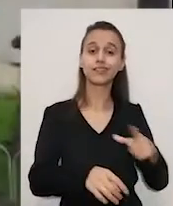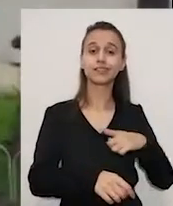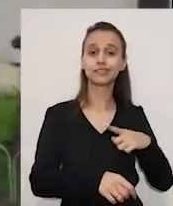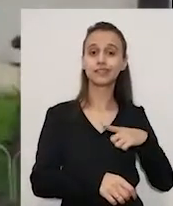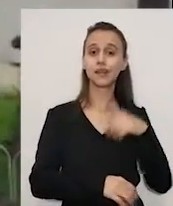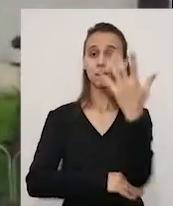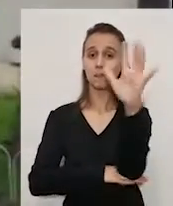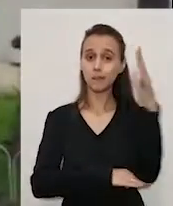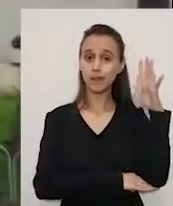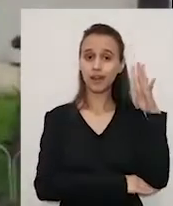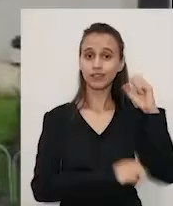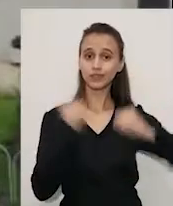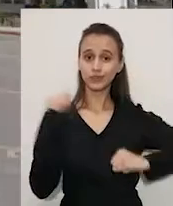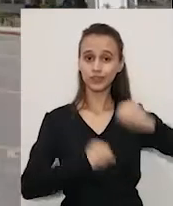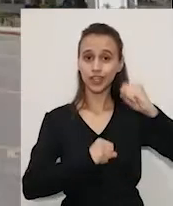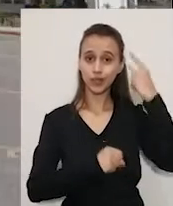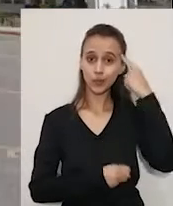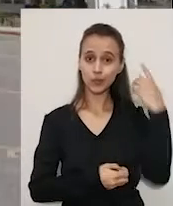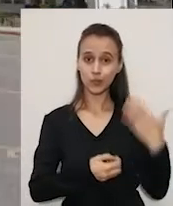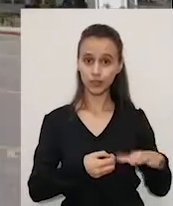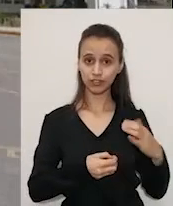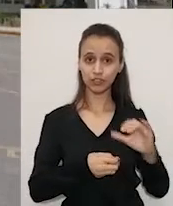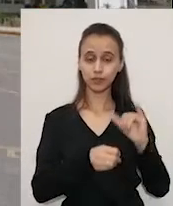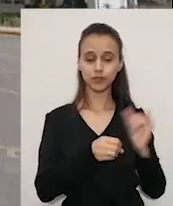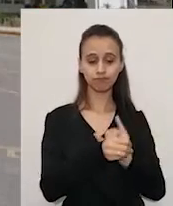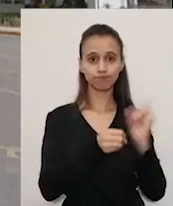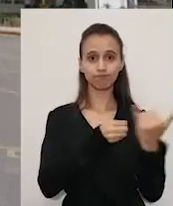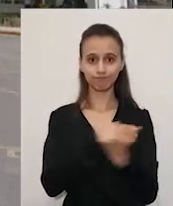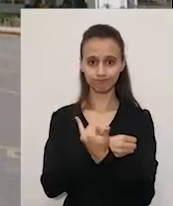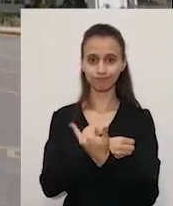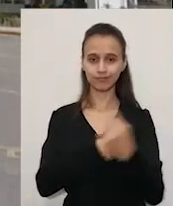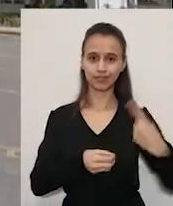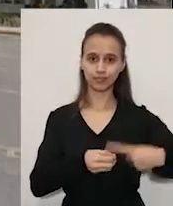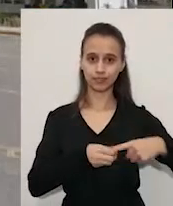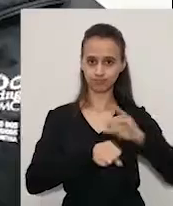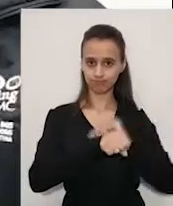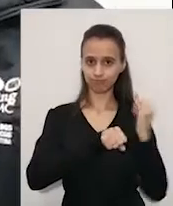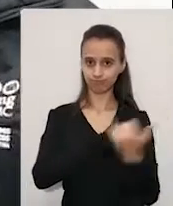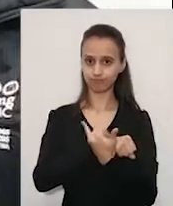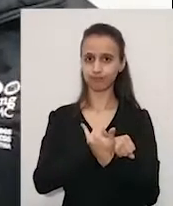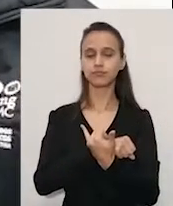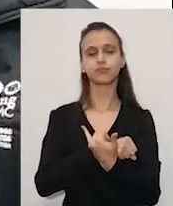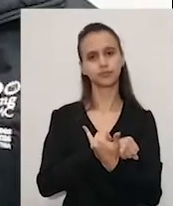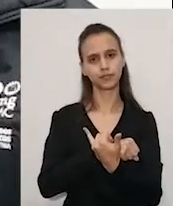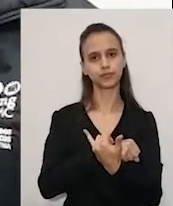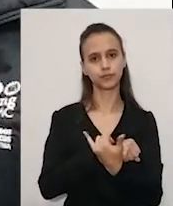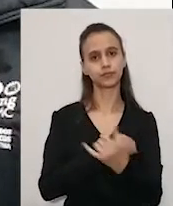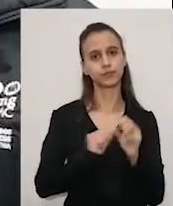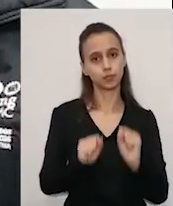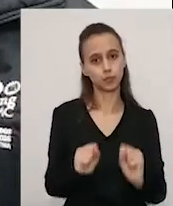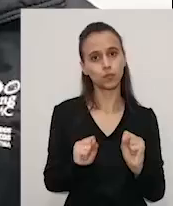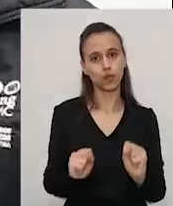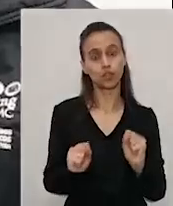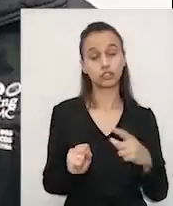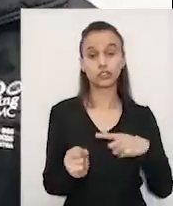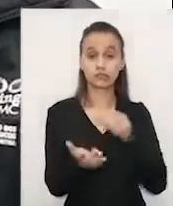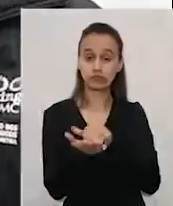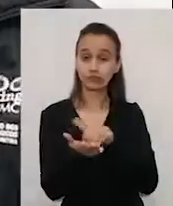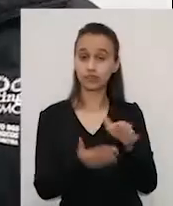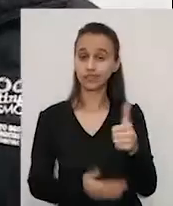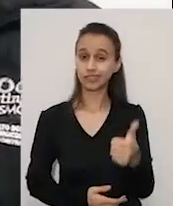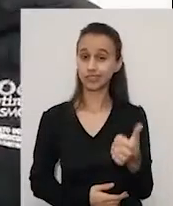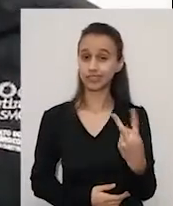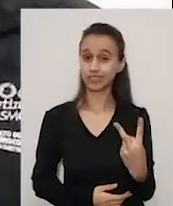Ciral de Curitiba, em São José dos Pinhais. E com isso, ocorreria aí a demissão de 120 trabalhadores.